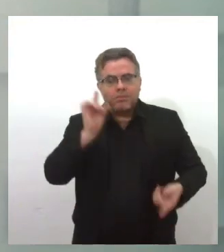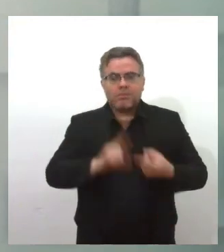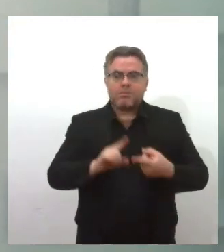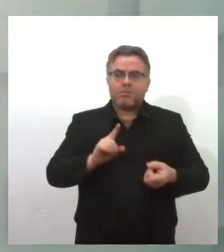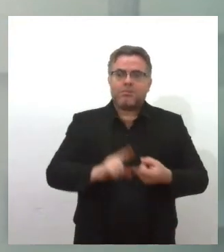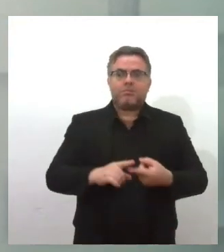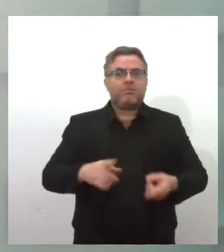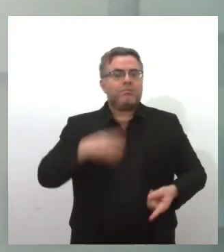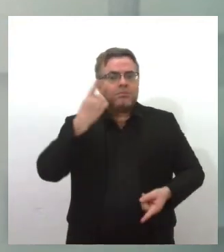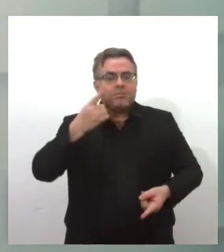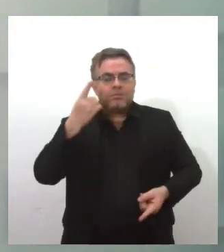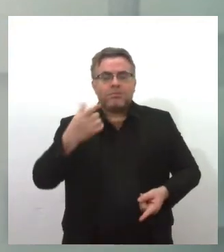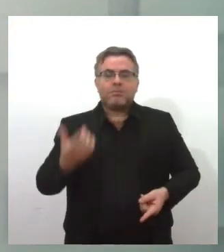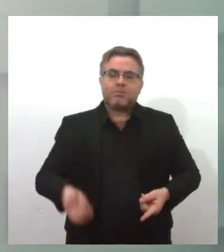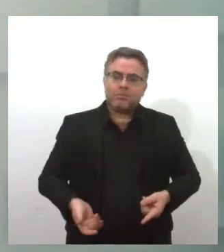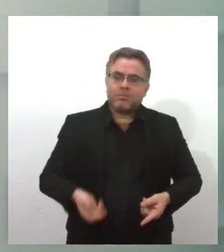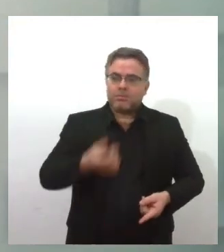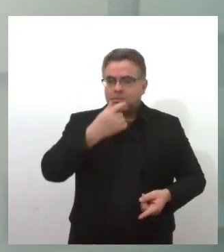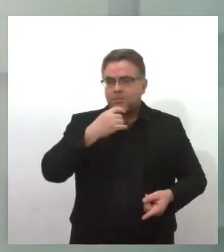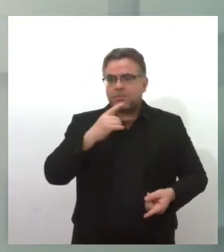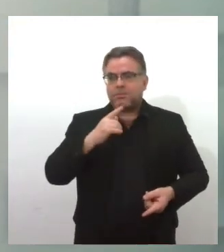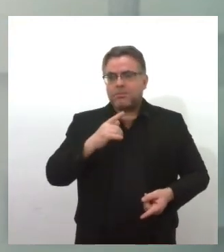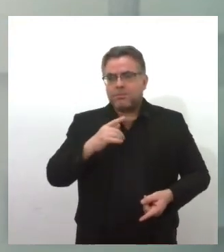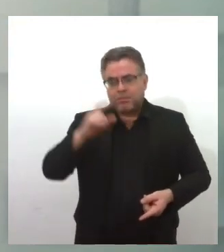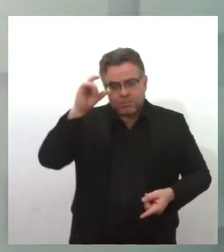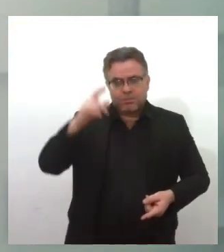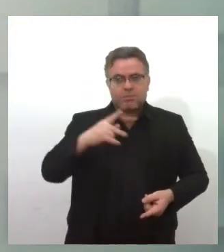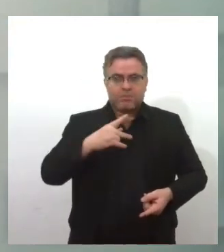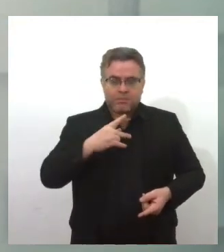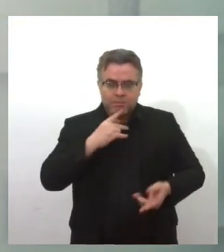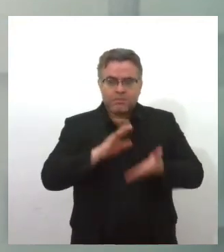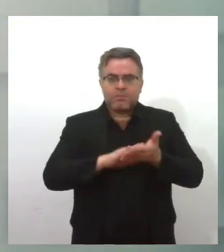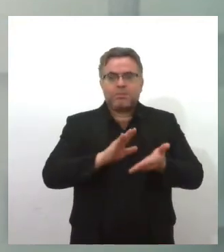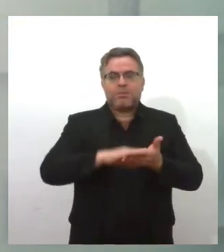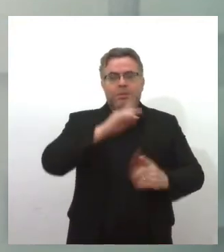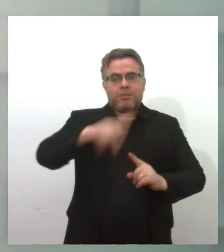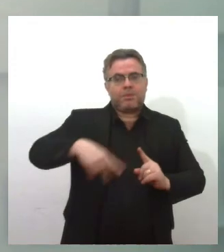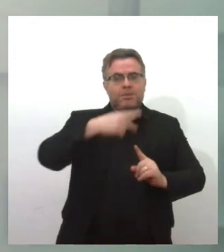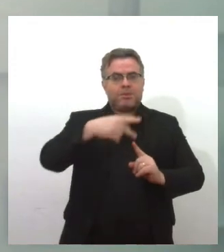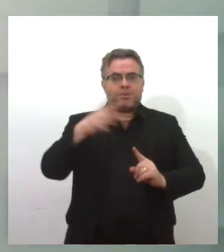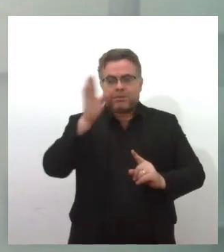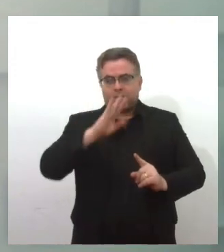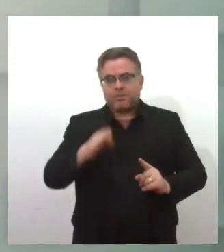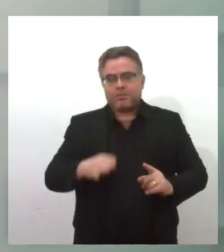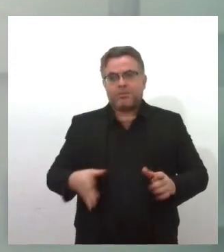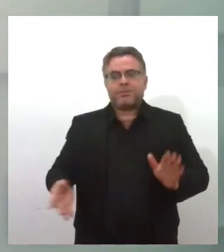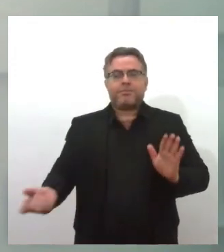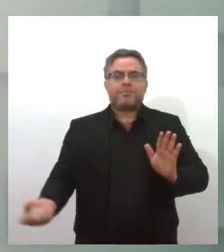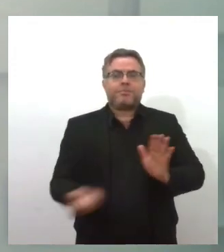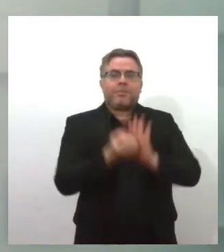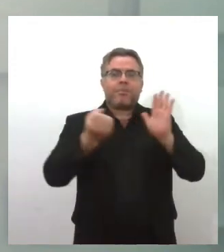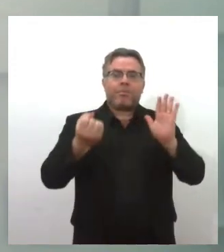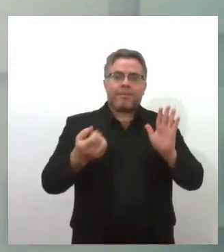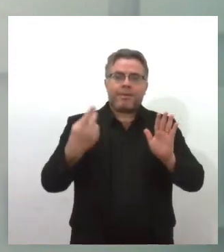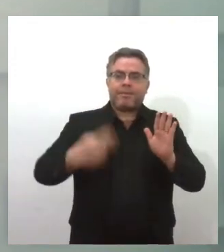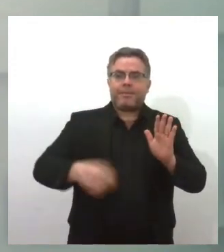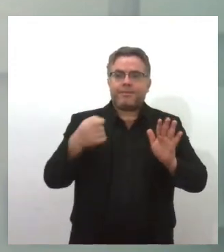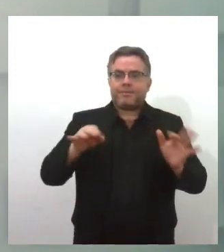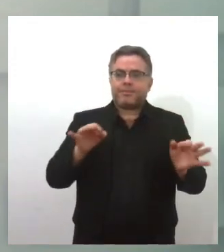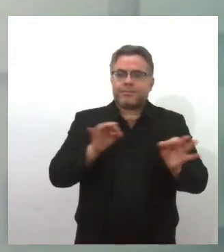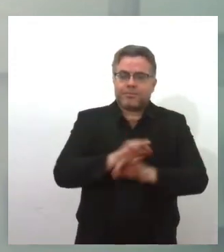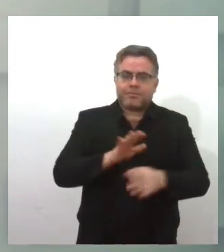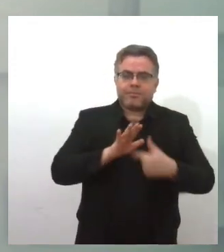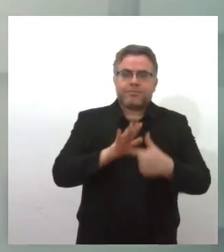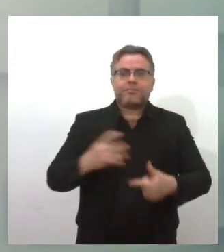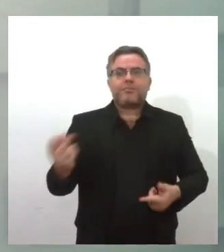Pimentel parabenizou o Sergipe Previdência, nele, que conseguiu um selo muito importante para o estado de Sergipe, que